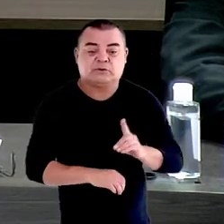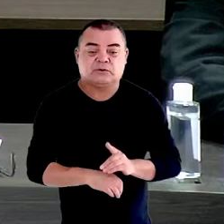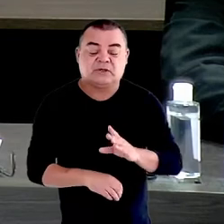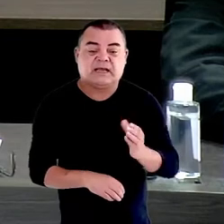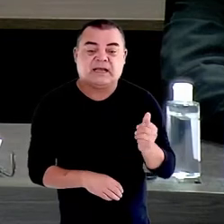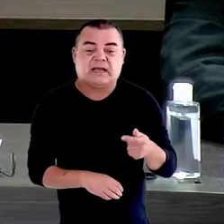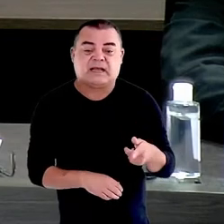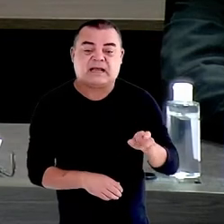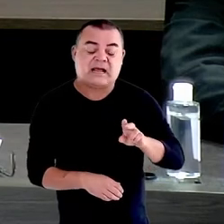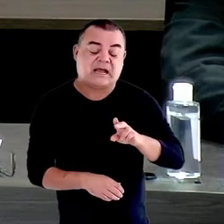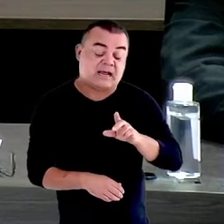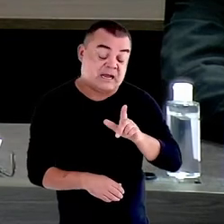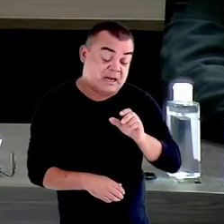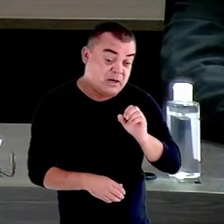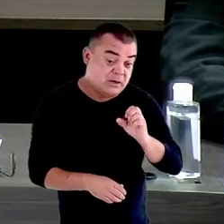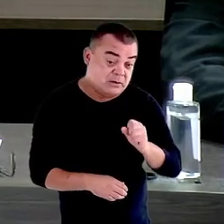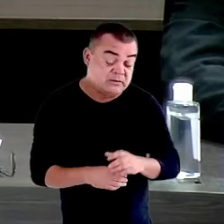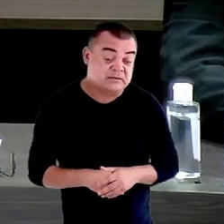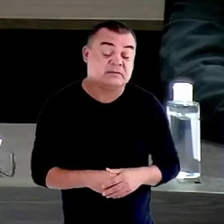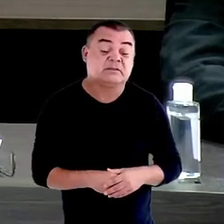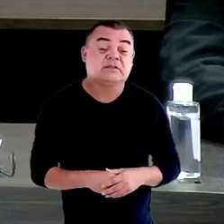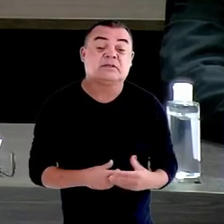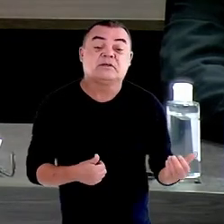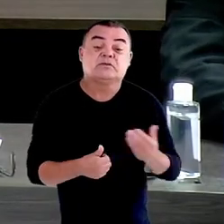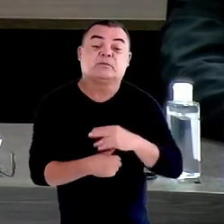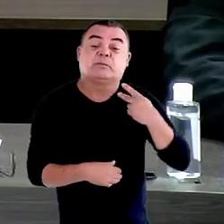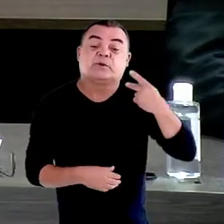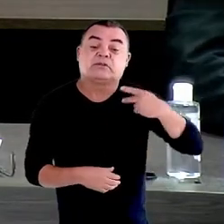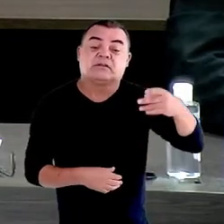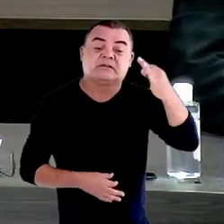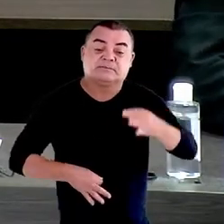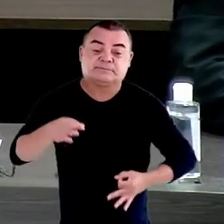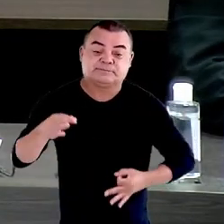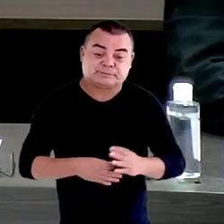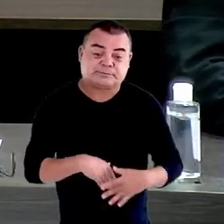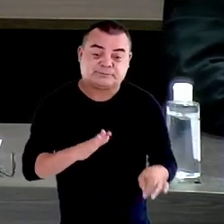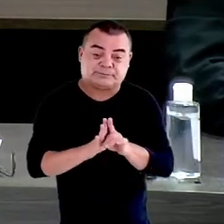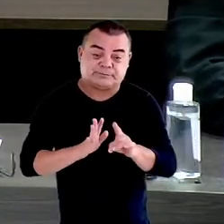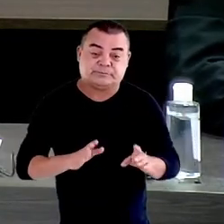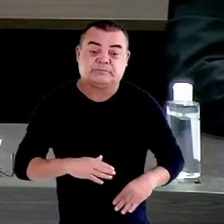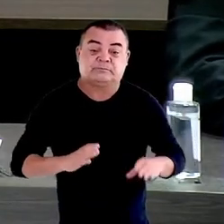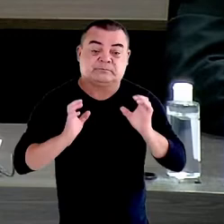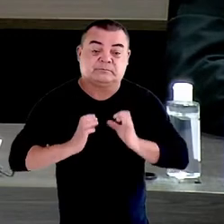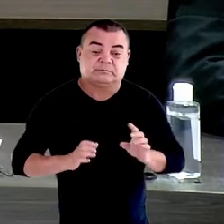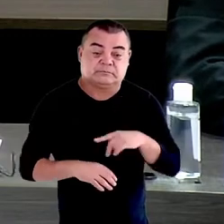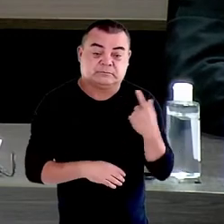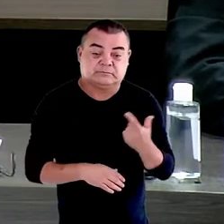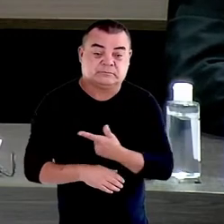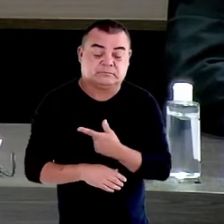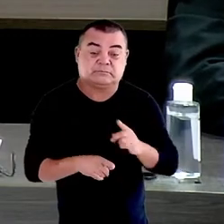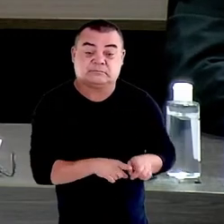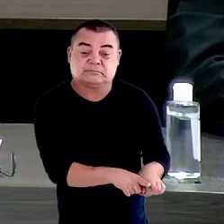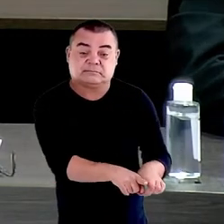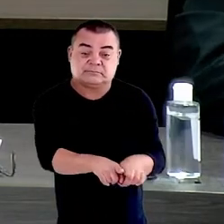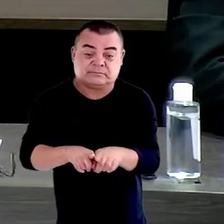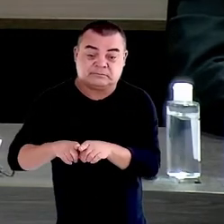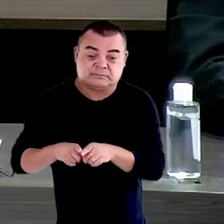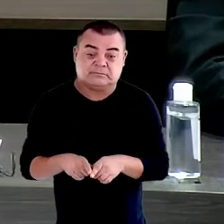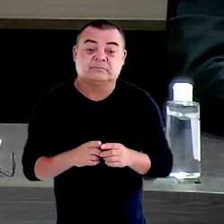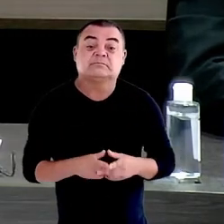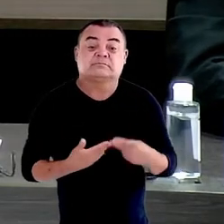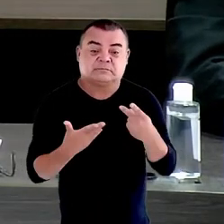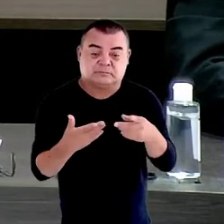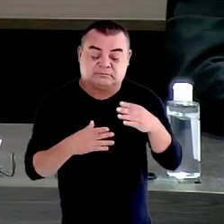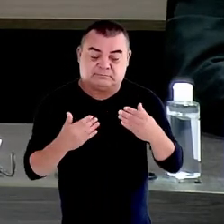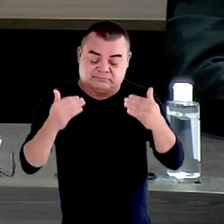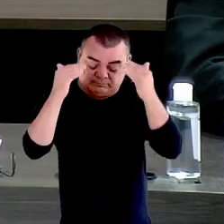Alberto Vilhena, subprocurador-geral da República e procurador federal do direito do cidadão, nosso parceiro de primeira hora na CDF, cuja presença muito